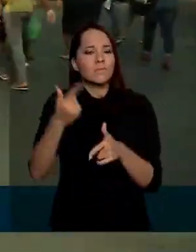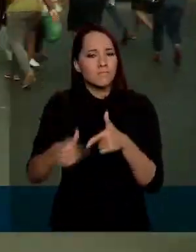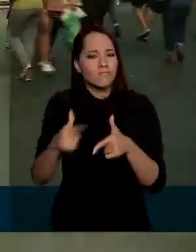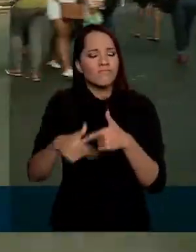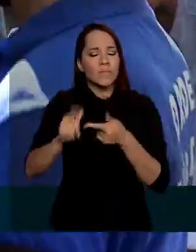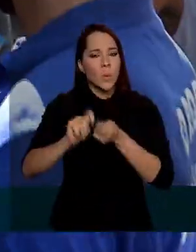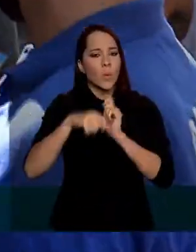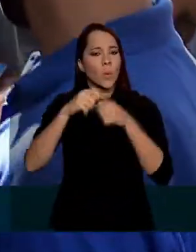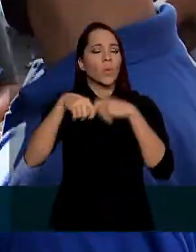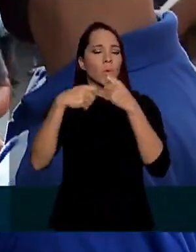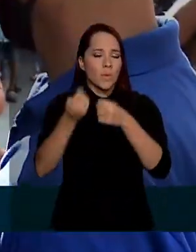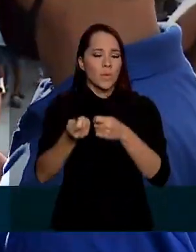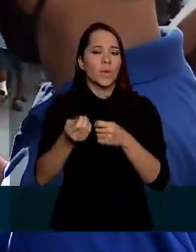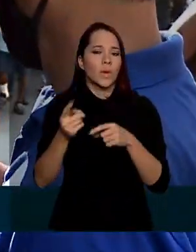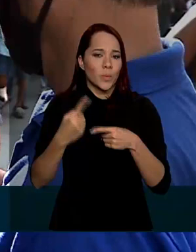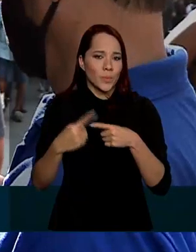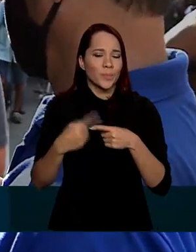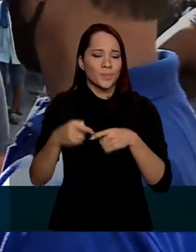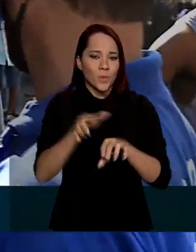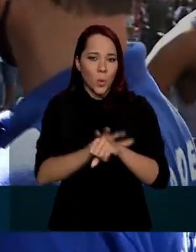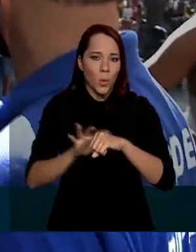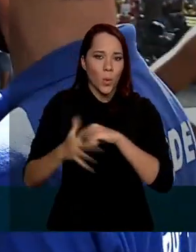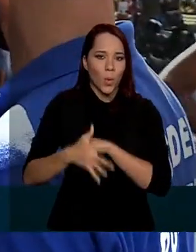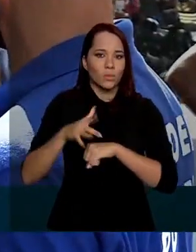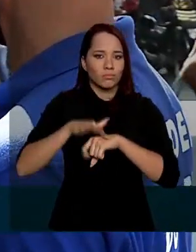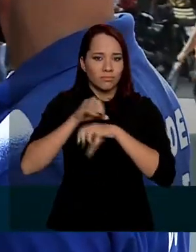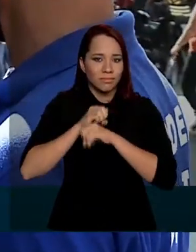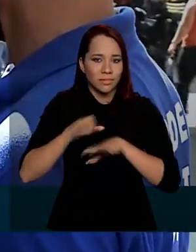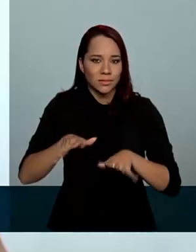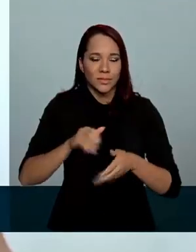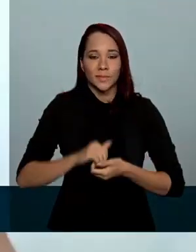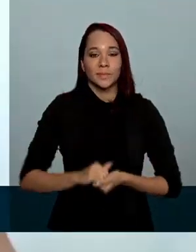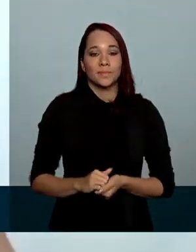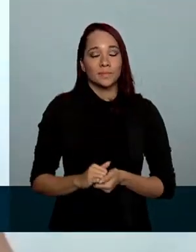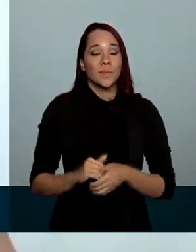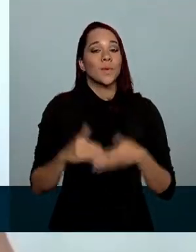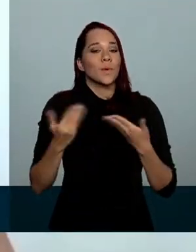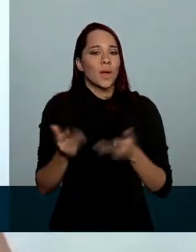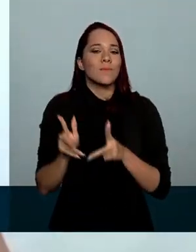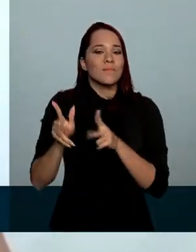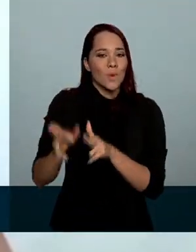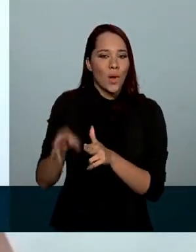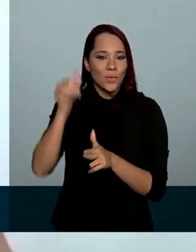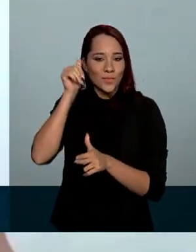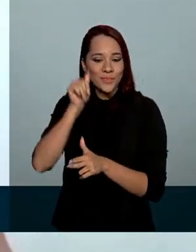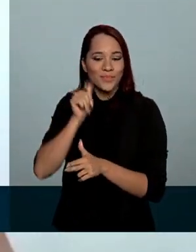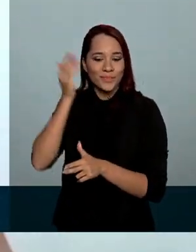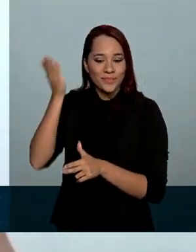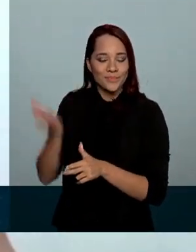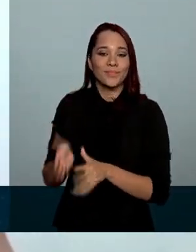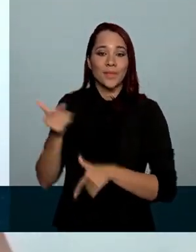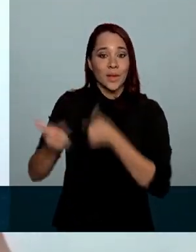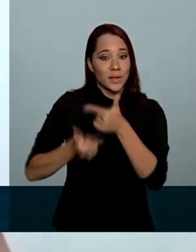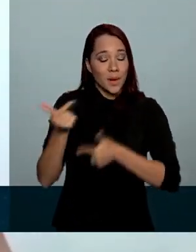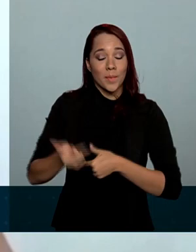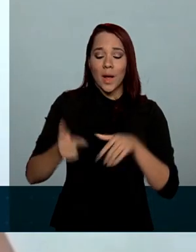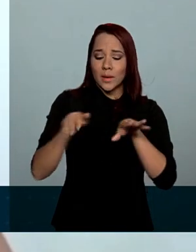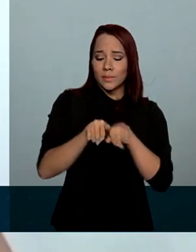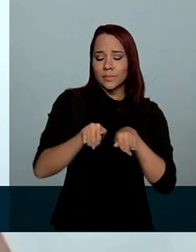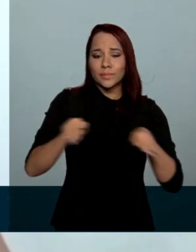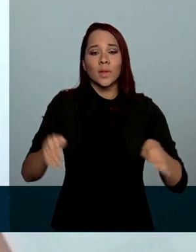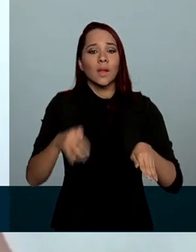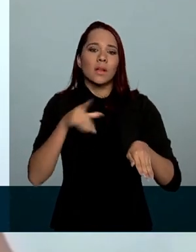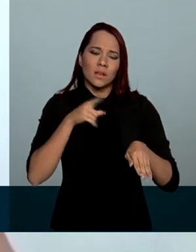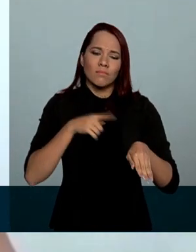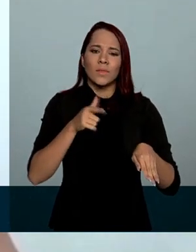economia causados pela pandemia do coronavírus. É o caso dessa recepcionista carioca, que